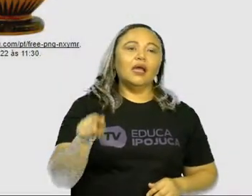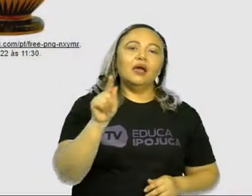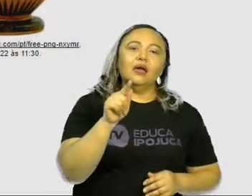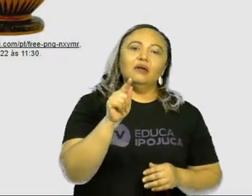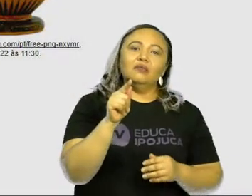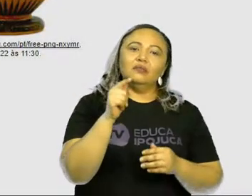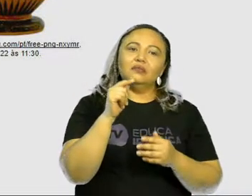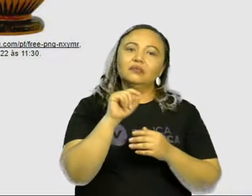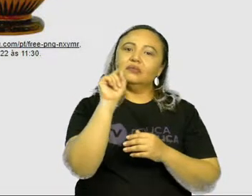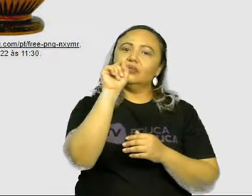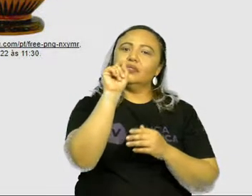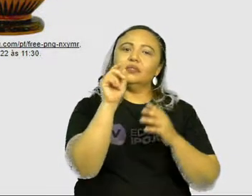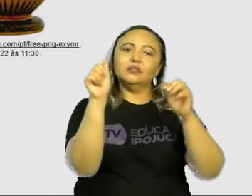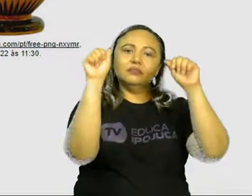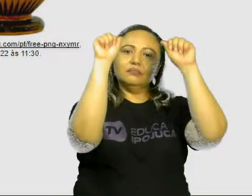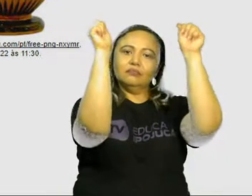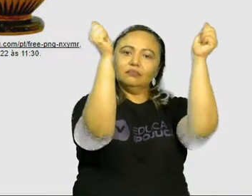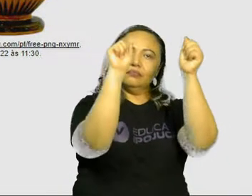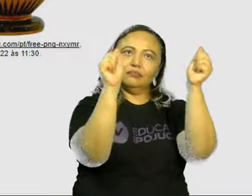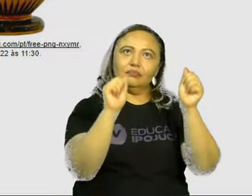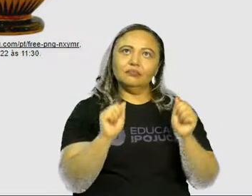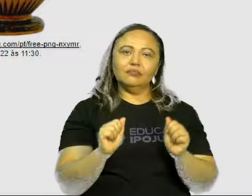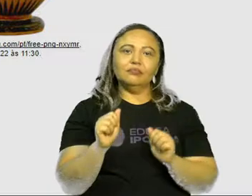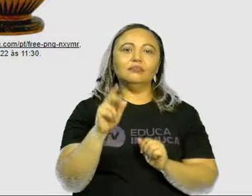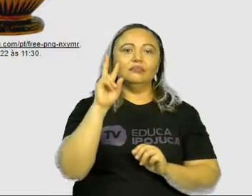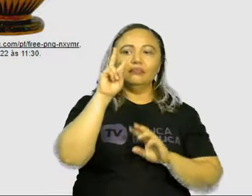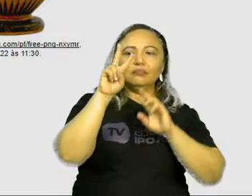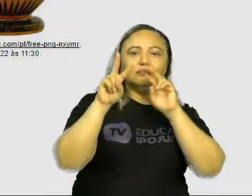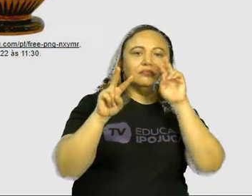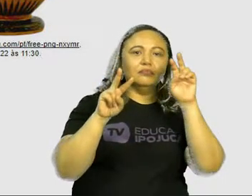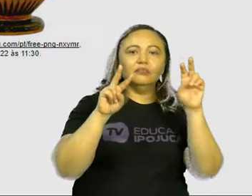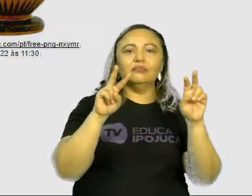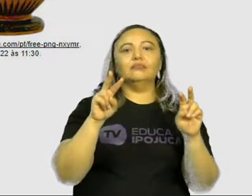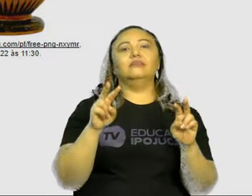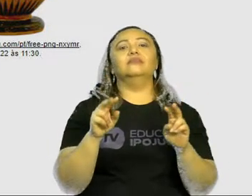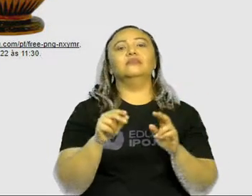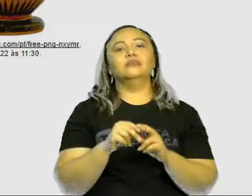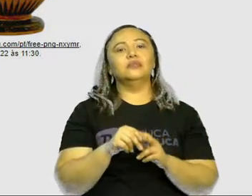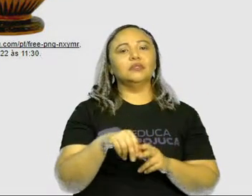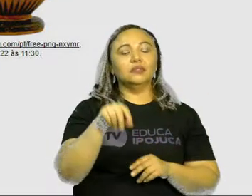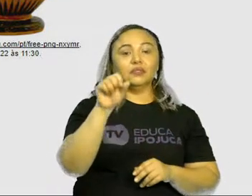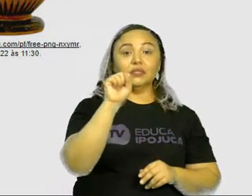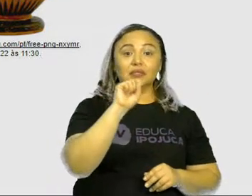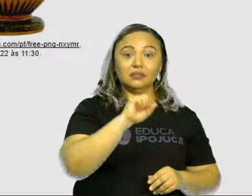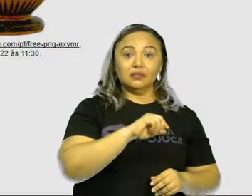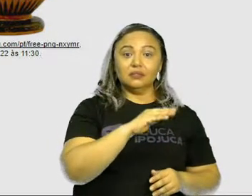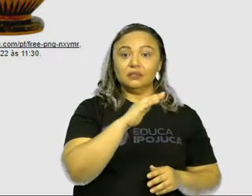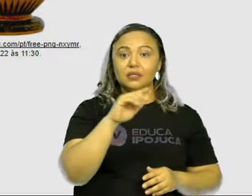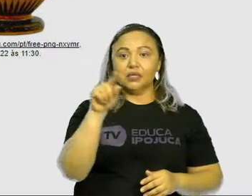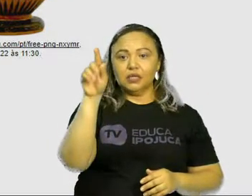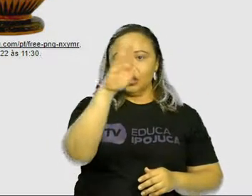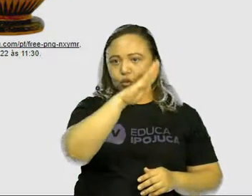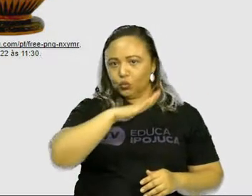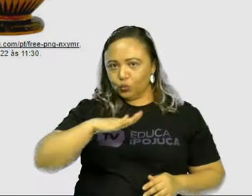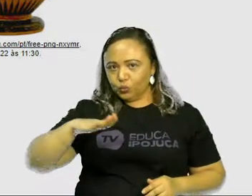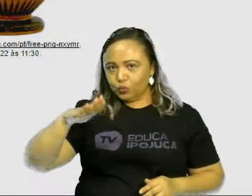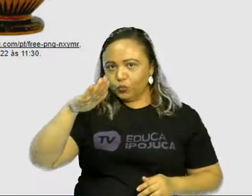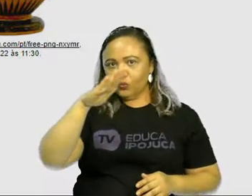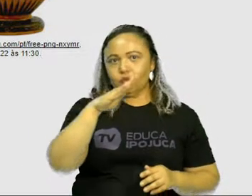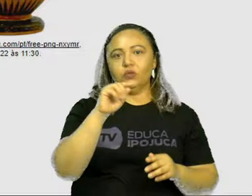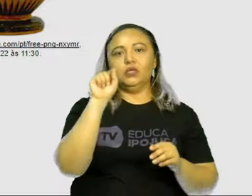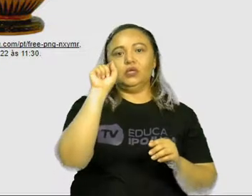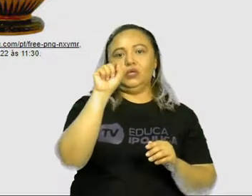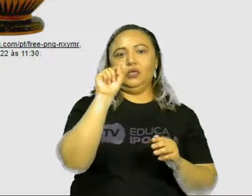O que são artes visuais? As artes visuais são as formas de artes como